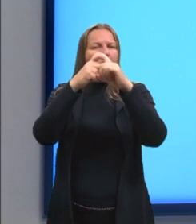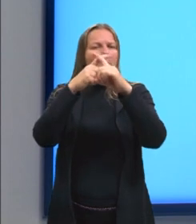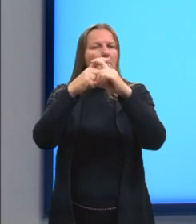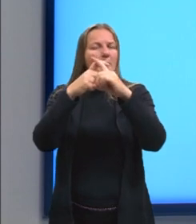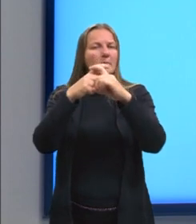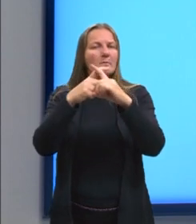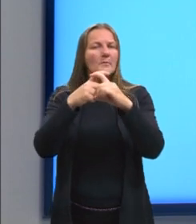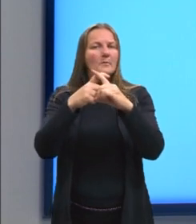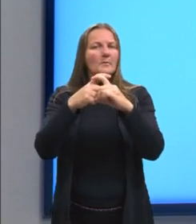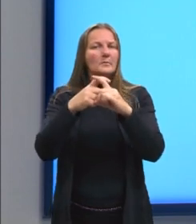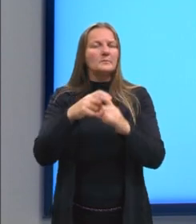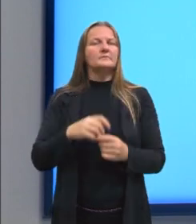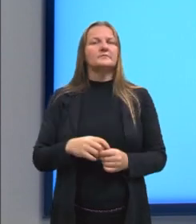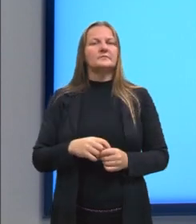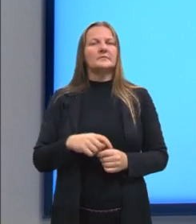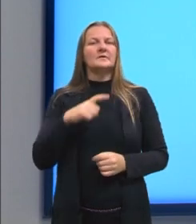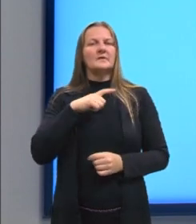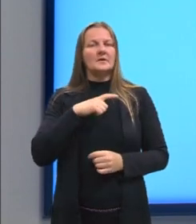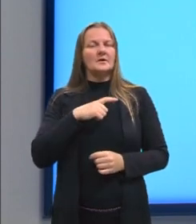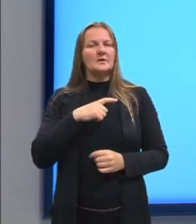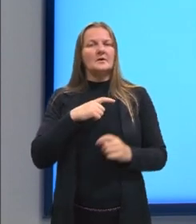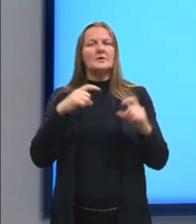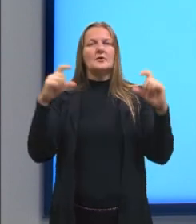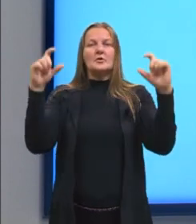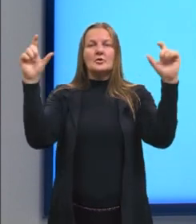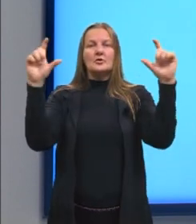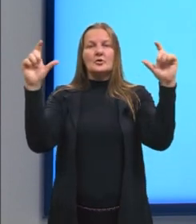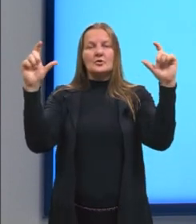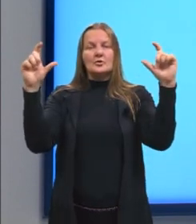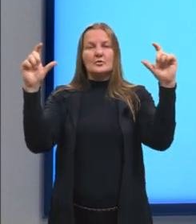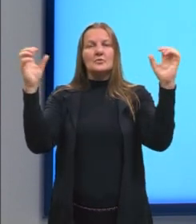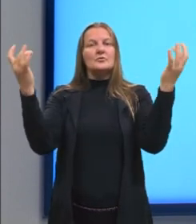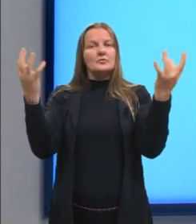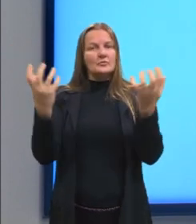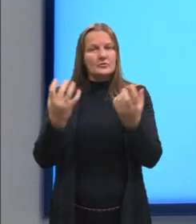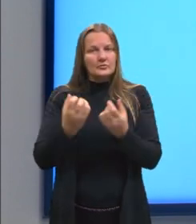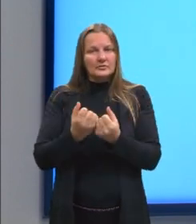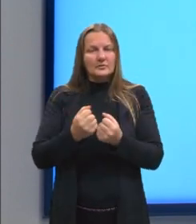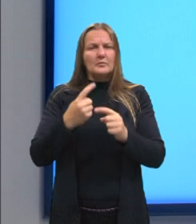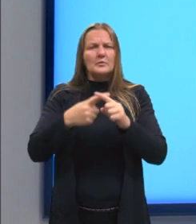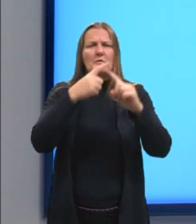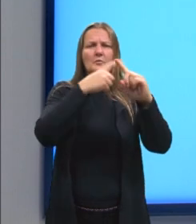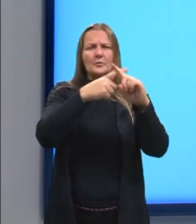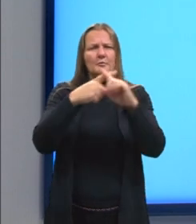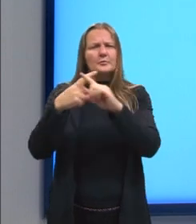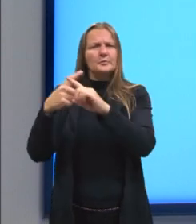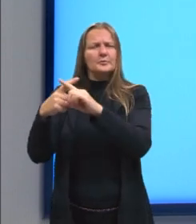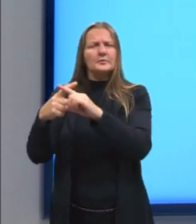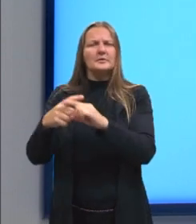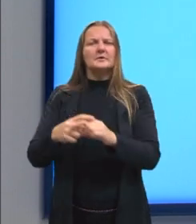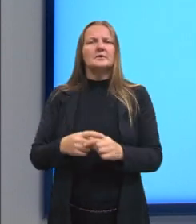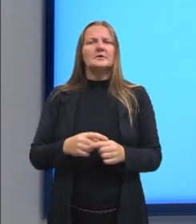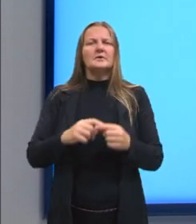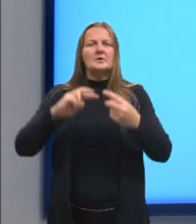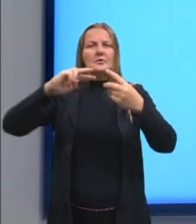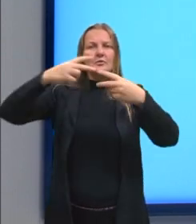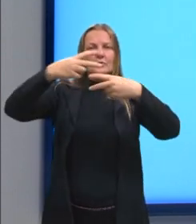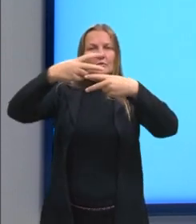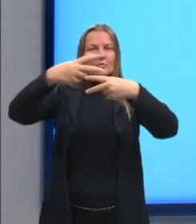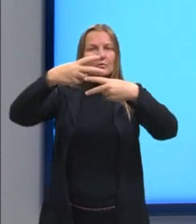então? É uma expressão algébrica definida apenas pela multiplicação entre o coeficiente